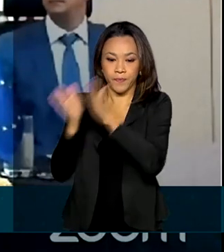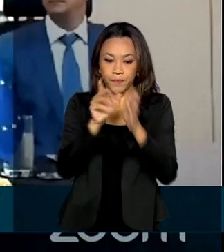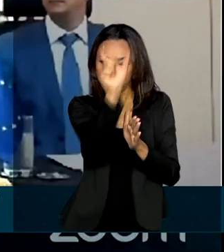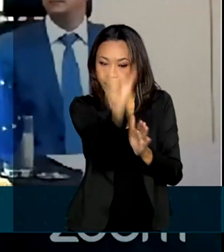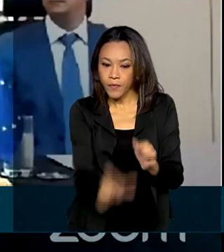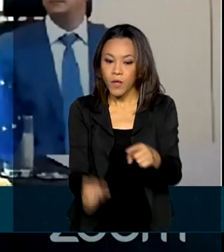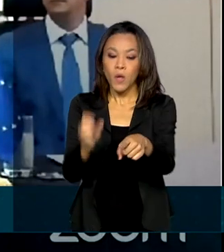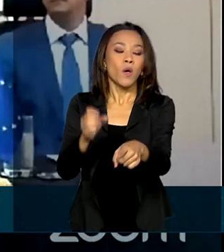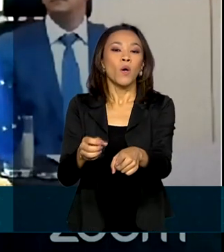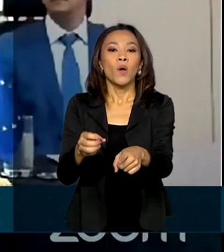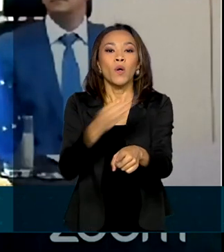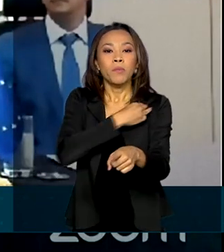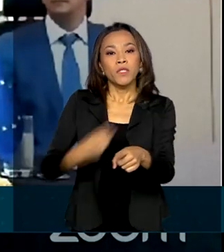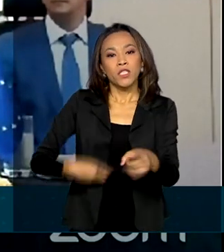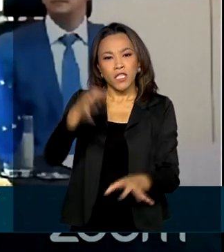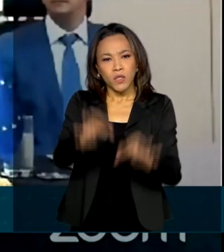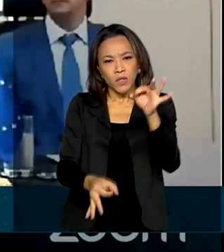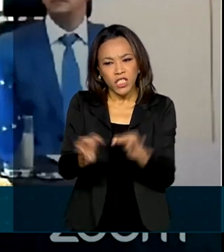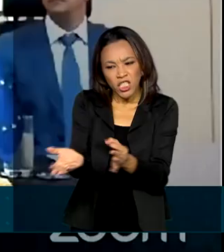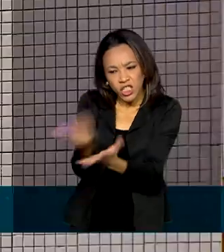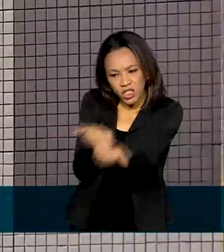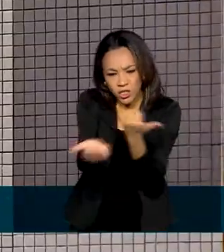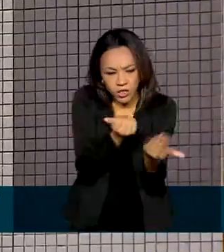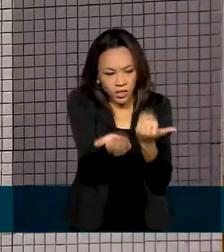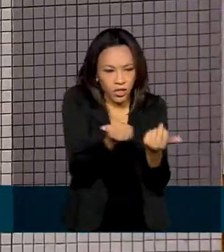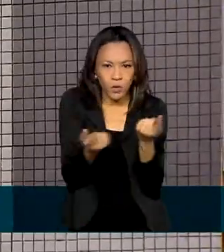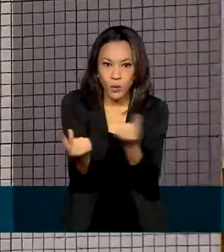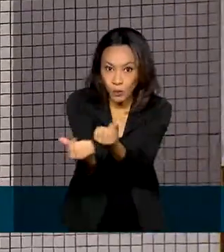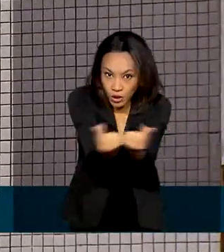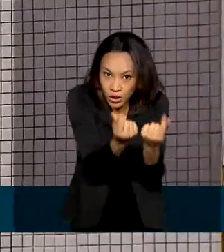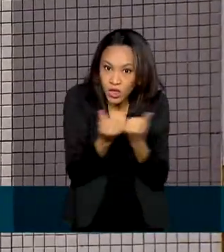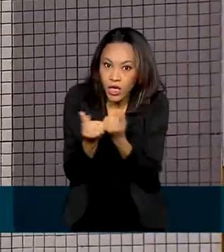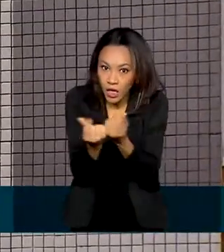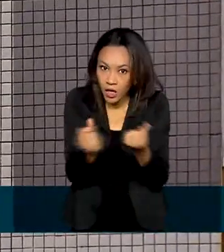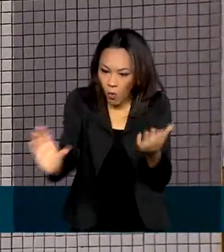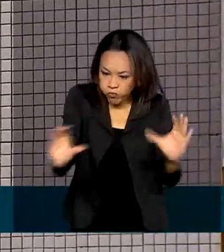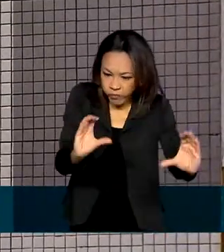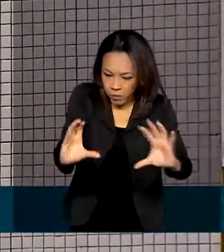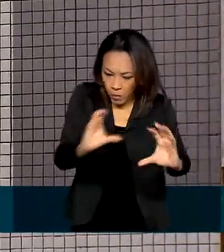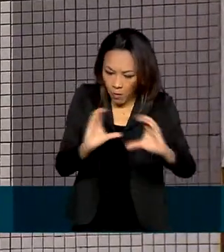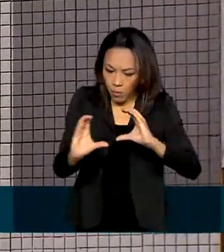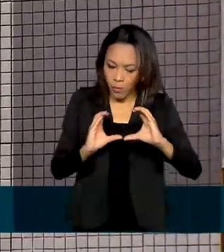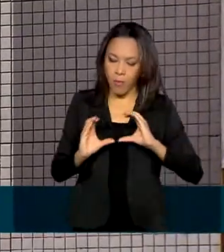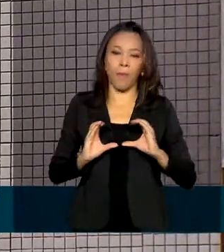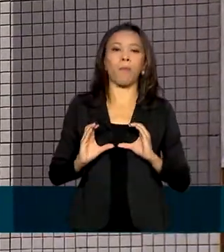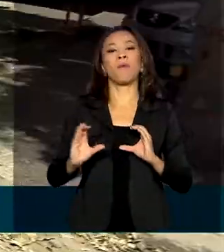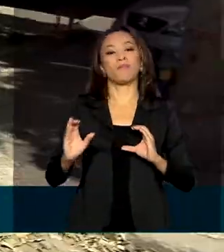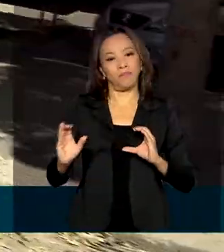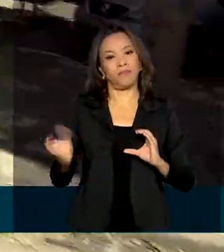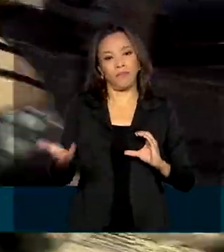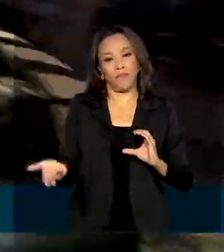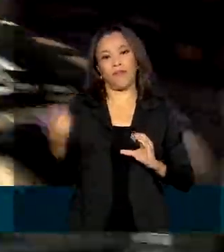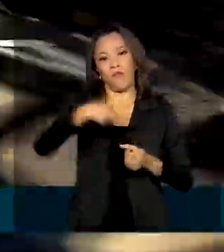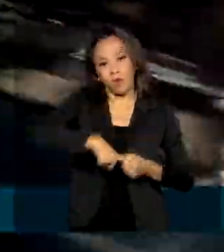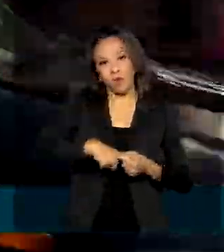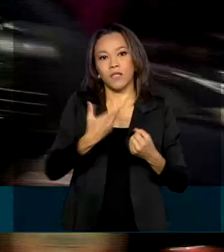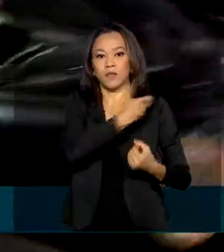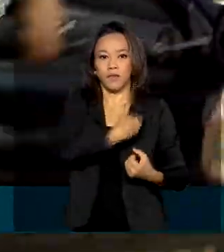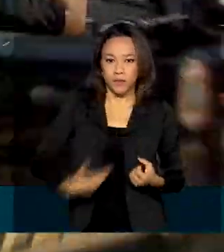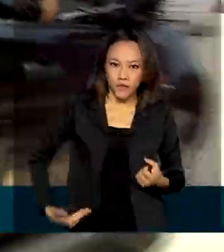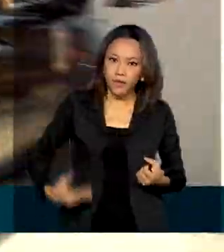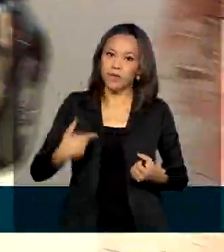a descapitalização das organizações criminosas, além de devolver os recursos à população, tem relação